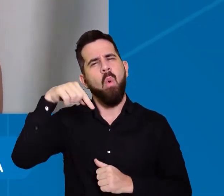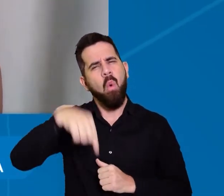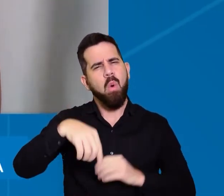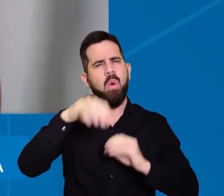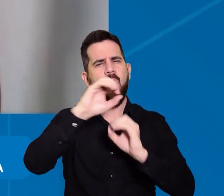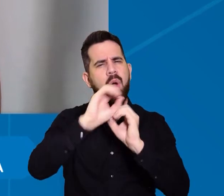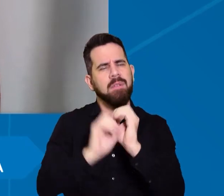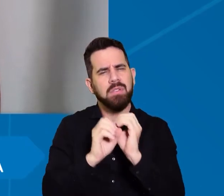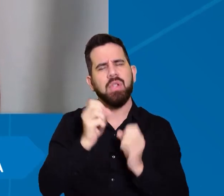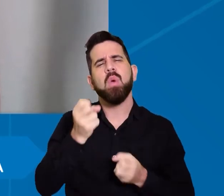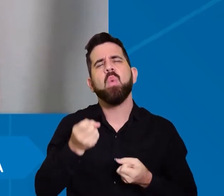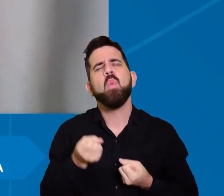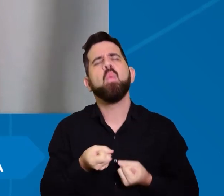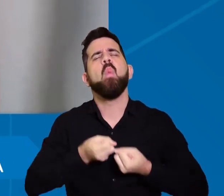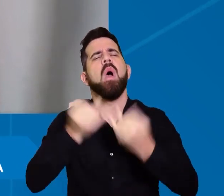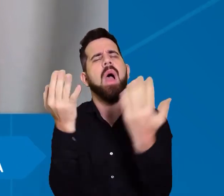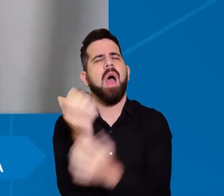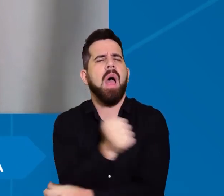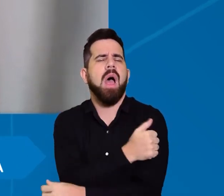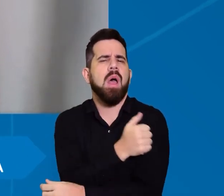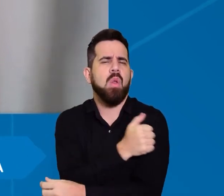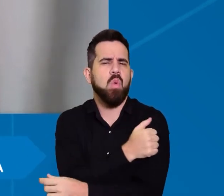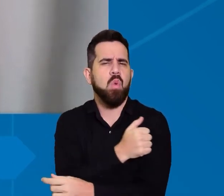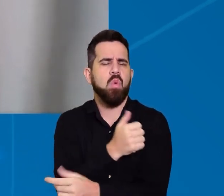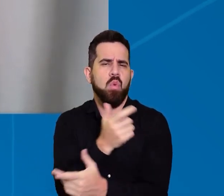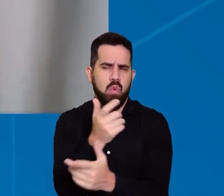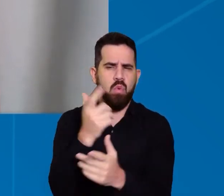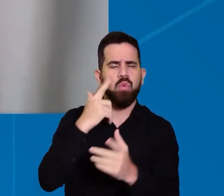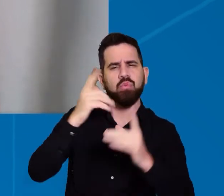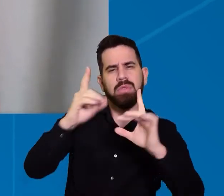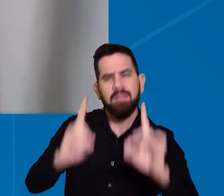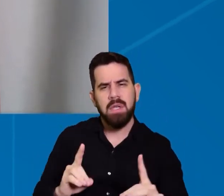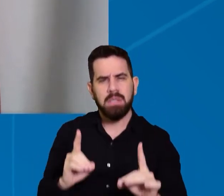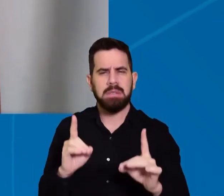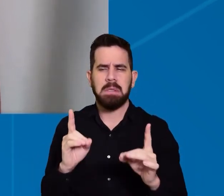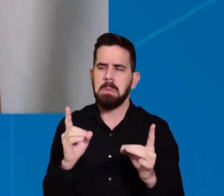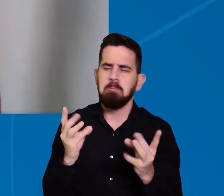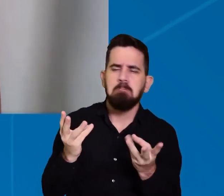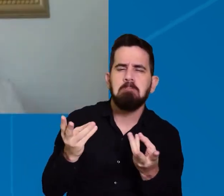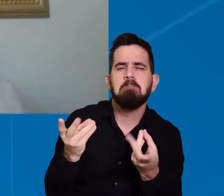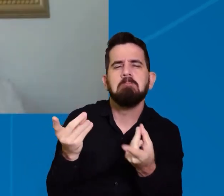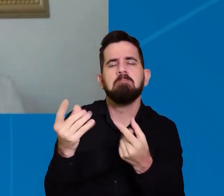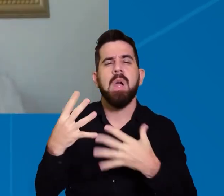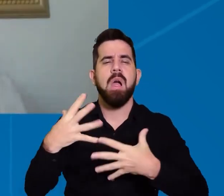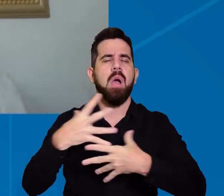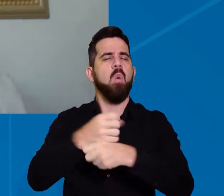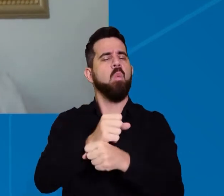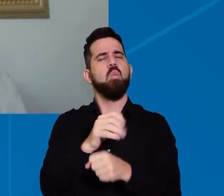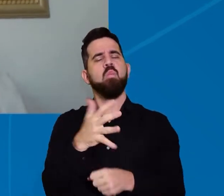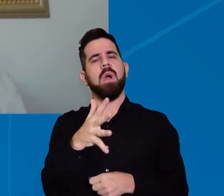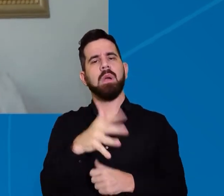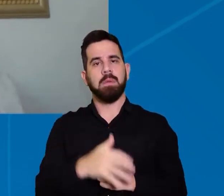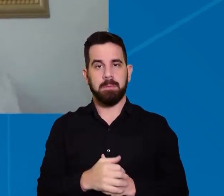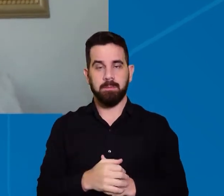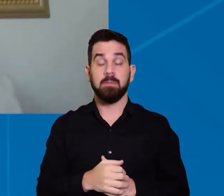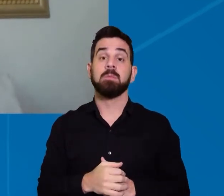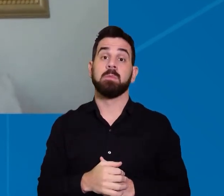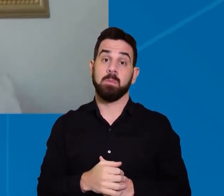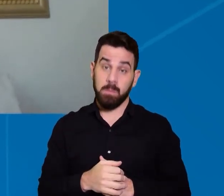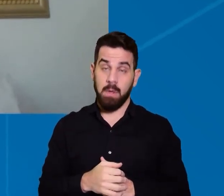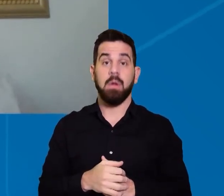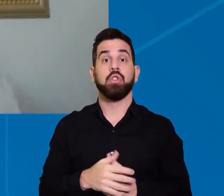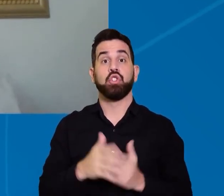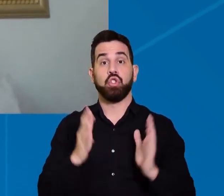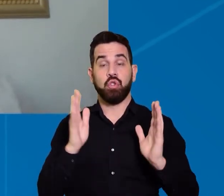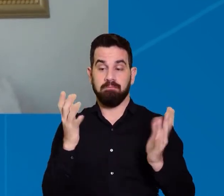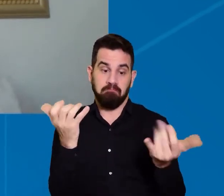UFG, cursam hoje algum curso e que têm alguma deficiência? Então, o nós temos nos